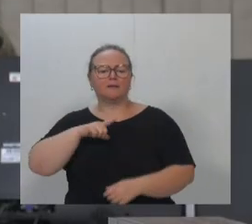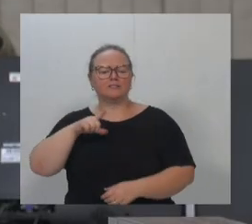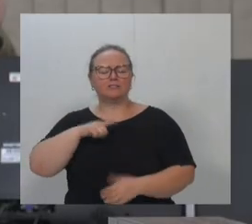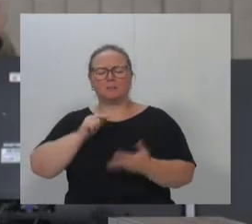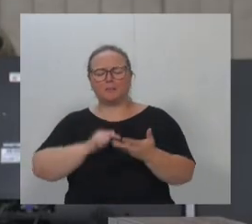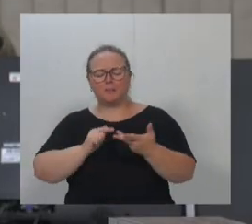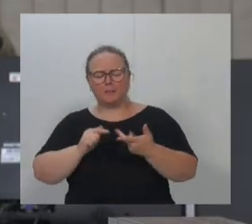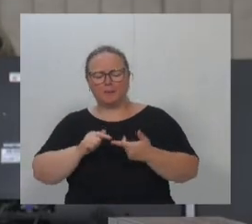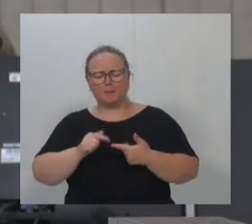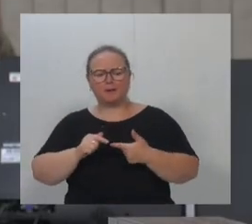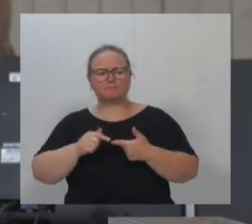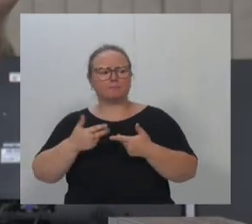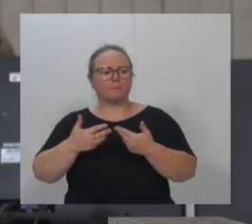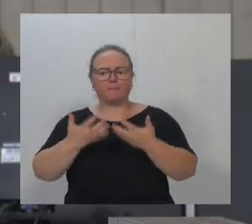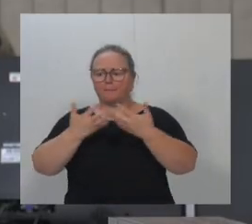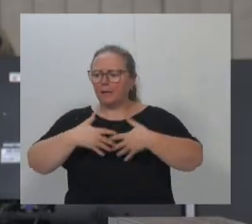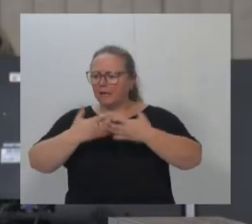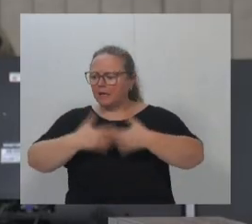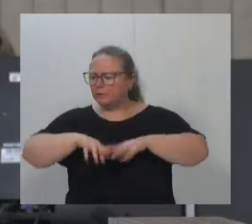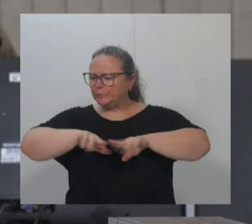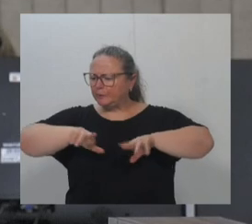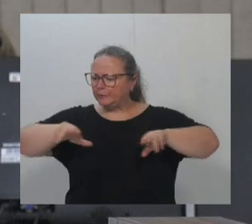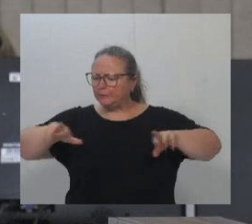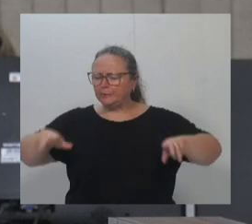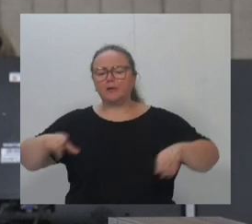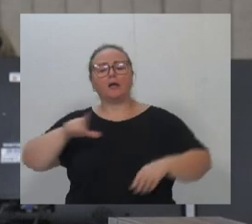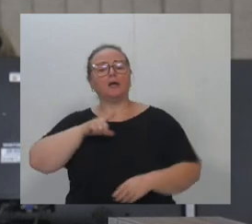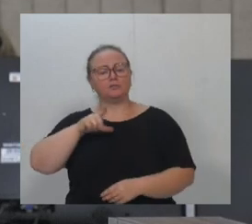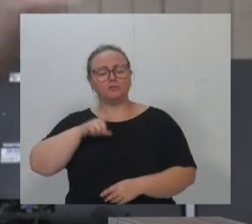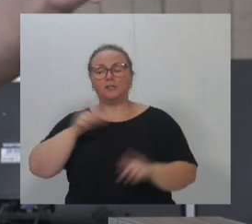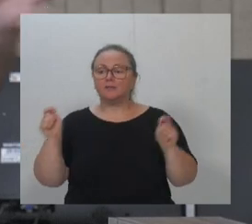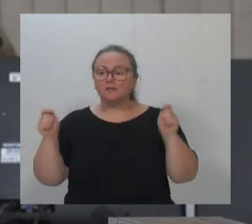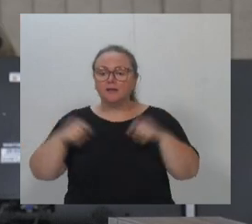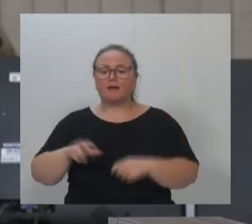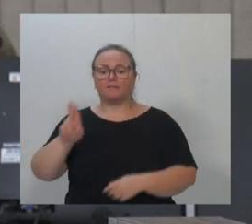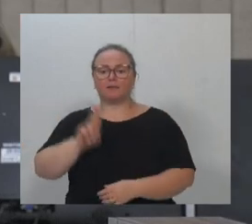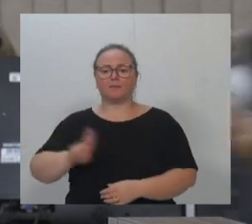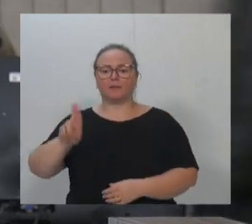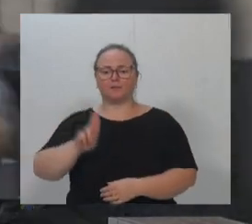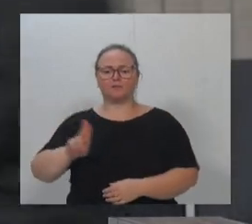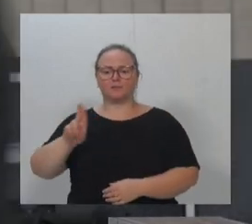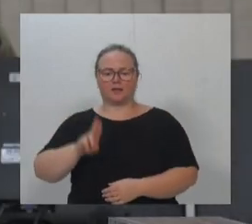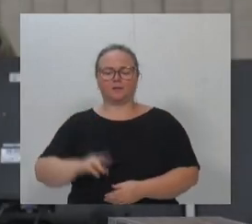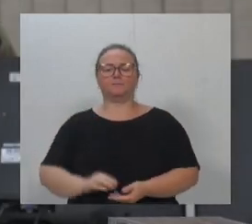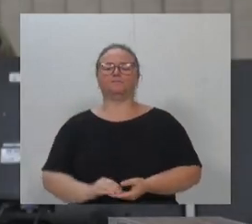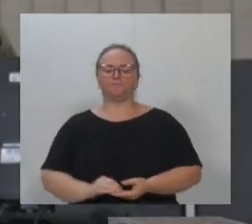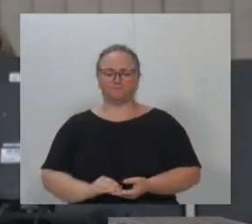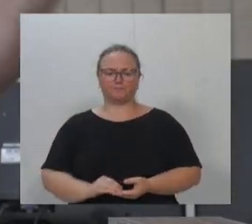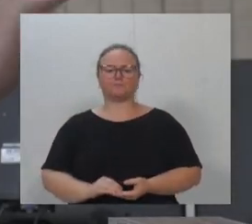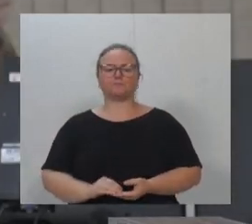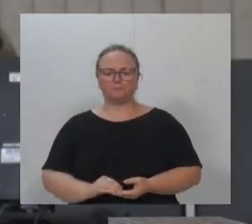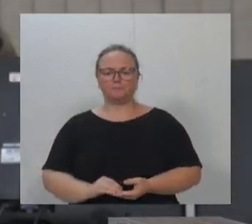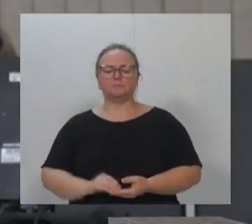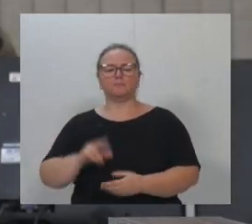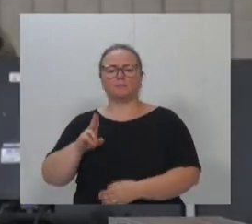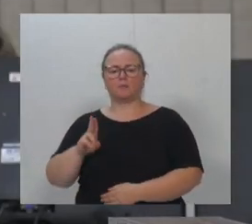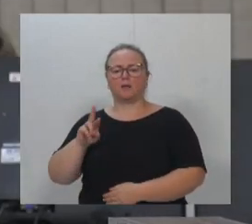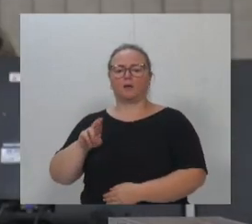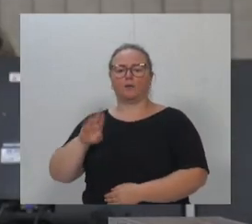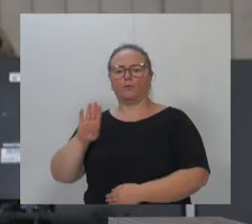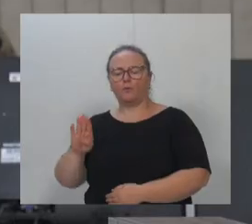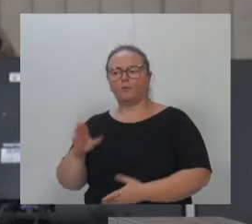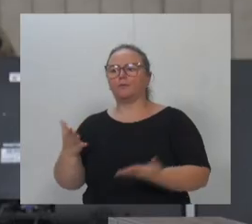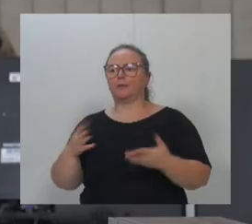reto escavadeira, tinha caminhão, tinha diversos utensílios que eram feitos, feitos através, até usavam pela URB, o próprio município,